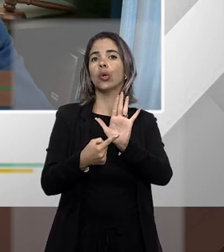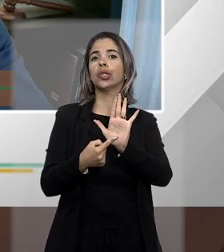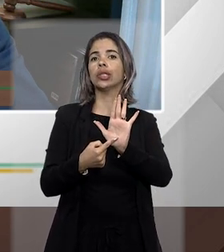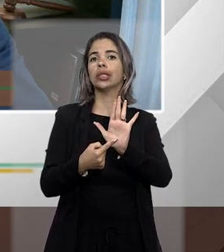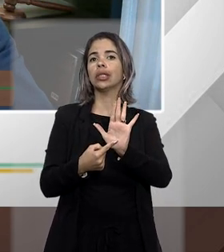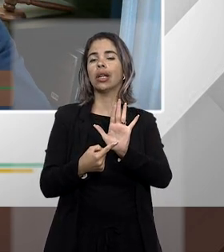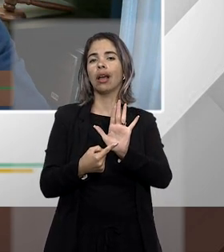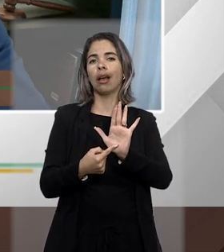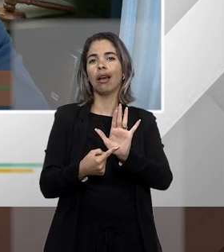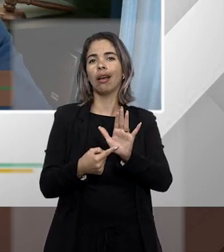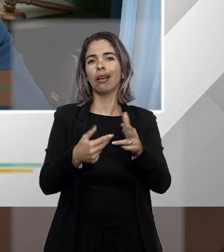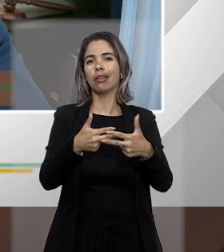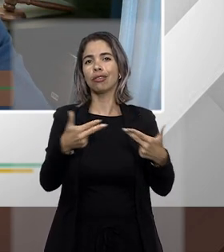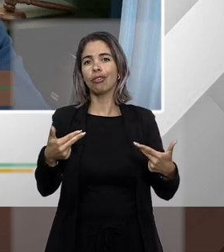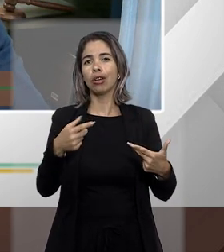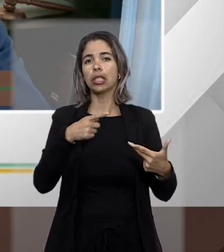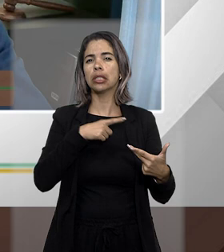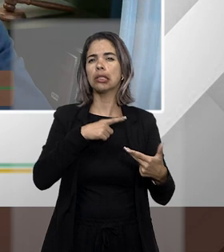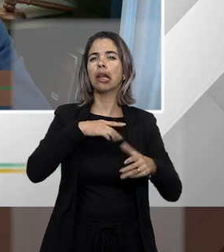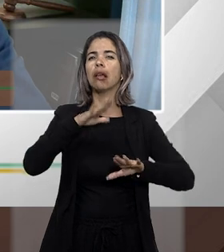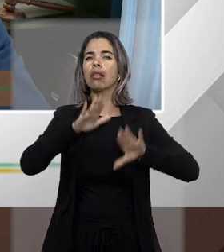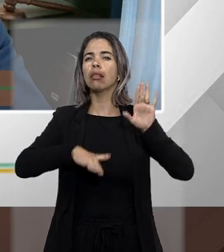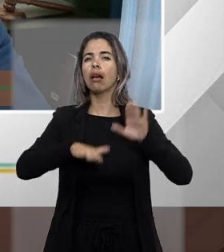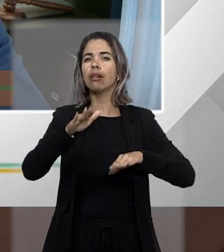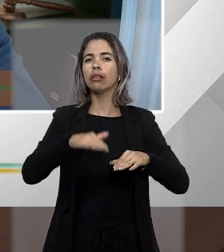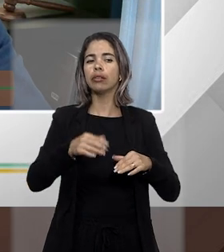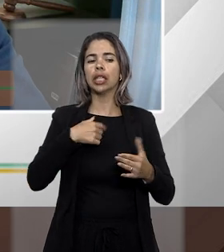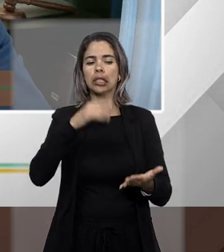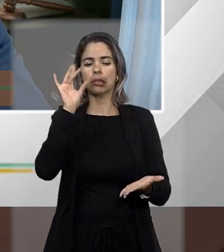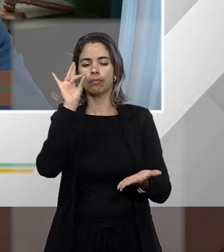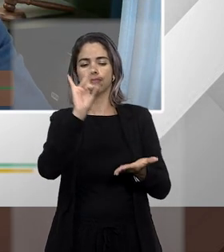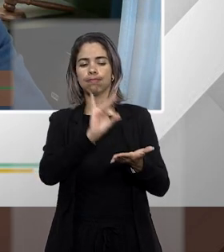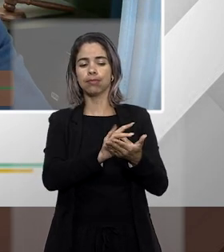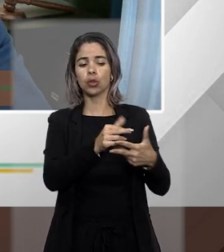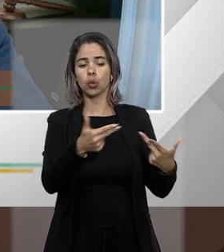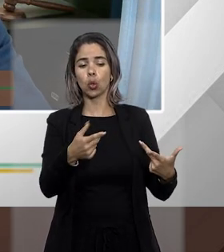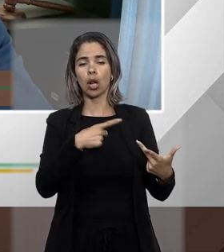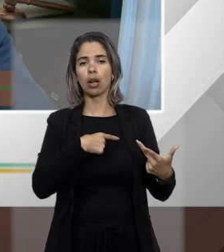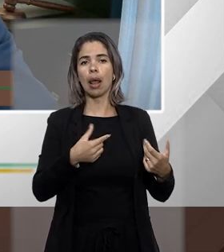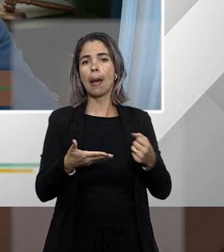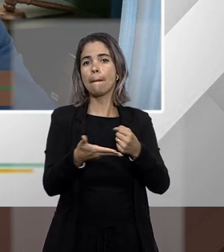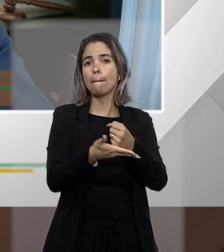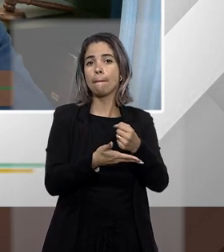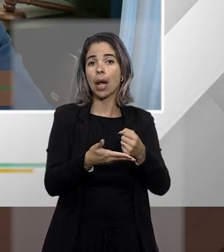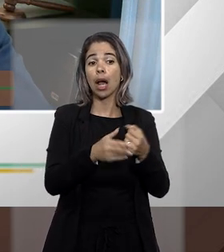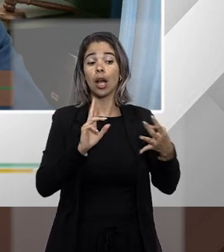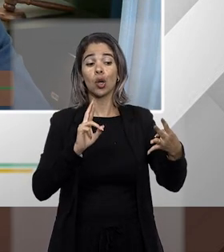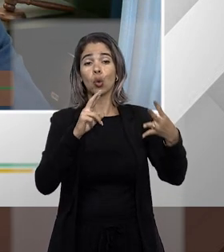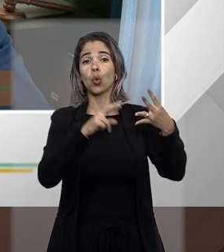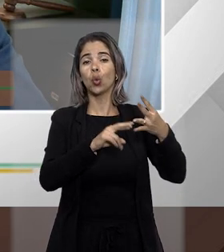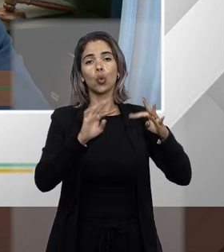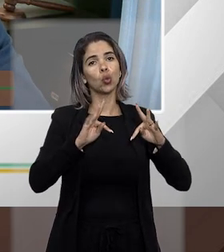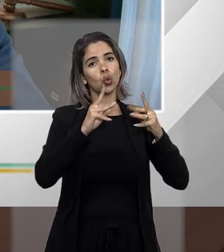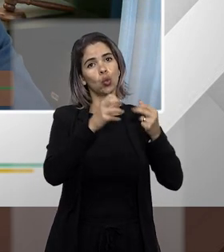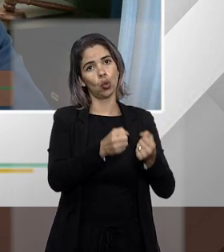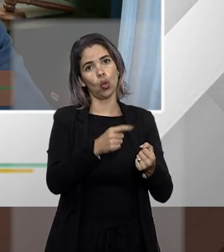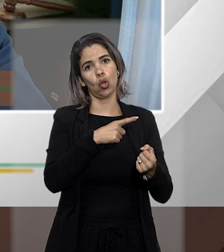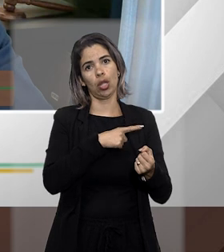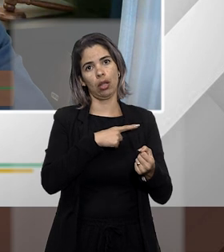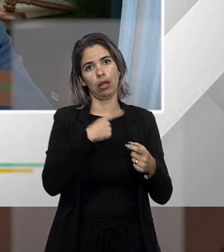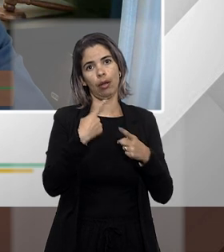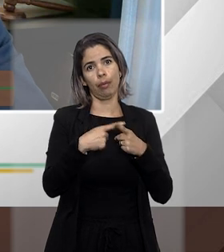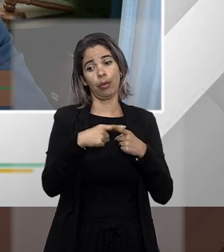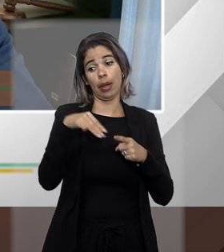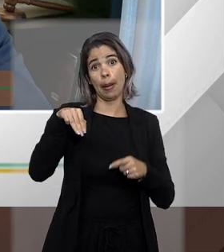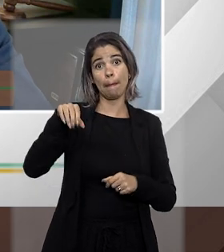haveria no caso concreto os recursos ordinários cabíveis porque o mandado de segurança quando um ato jurisdicional